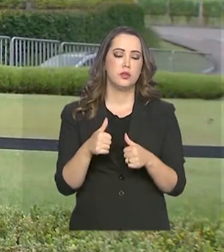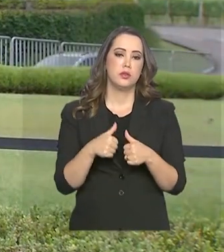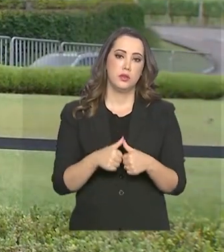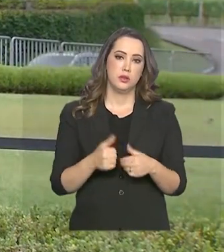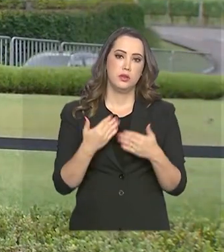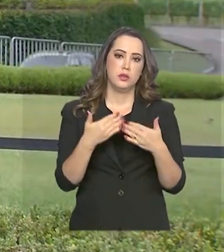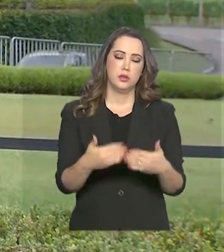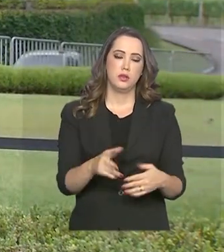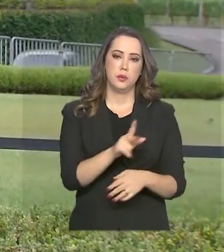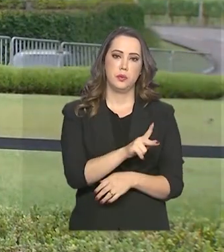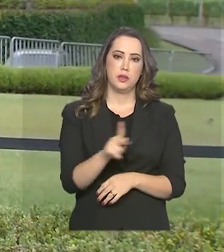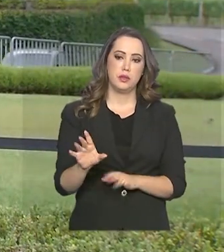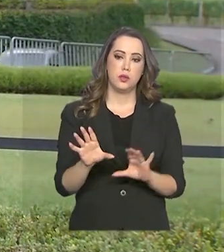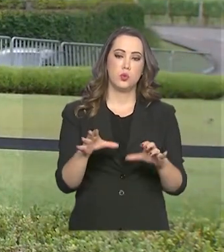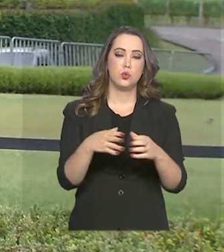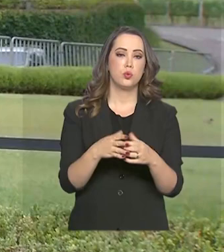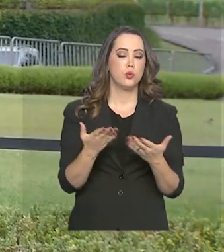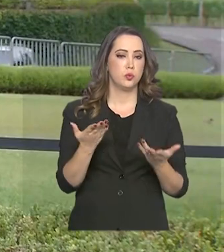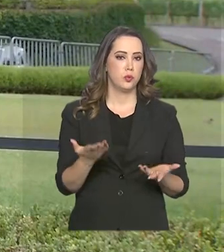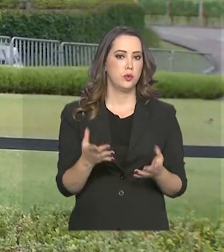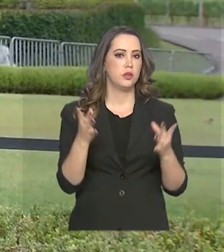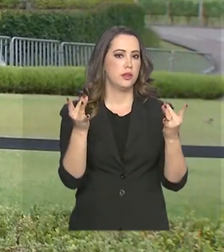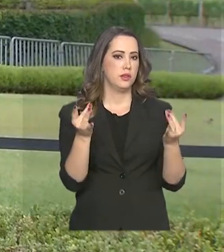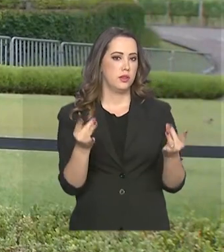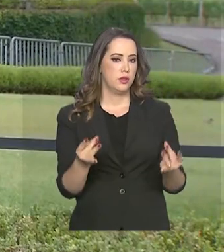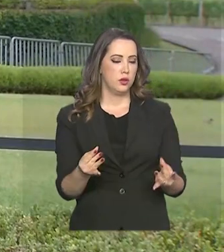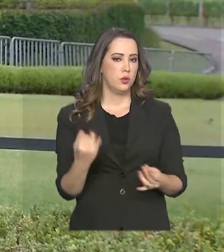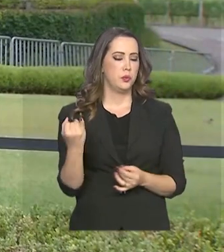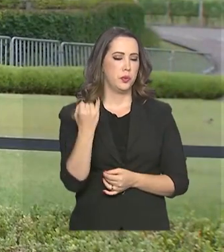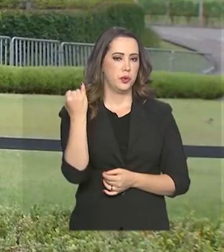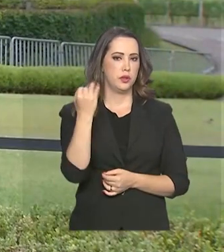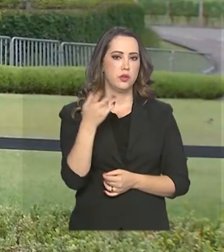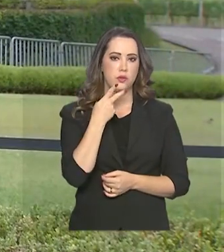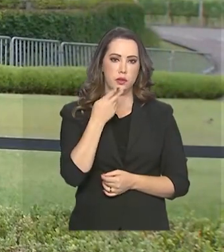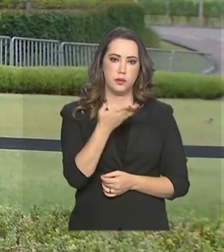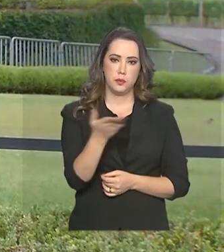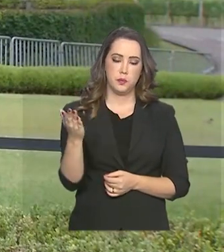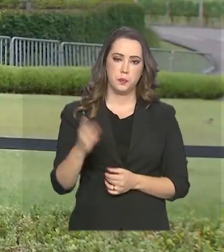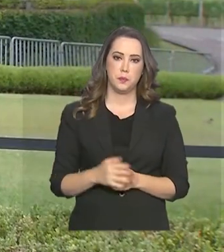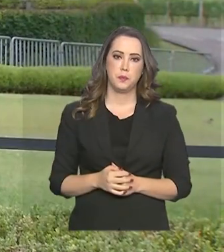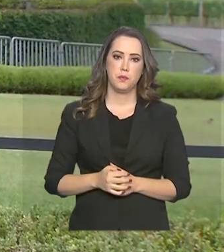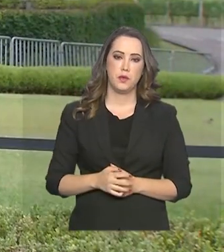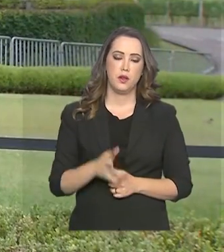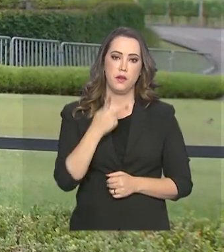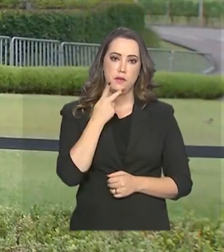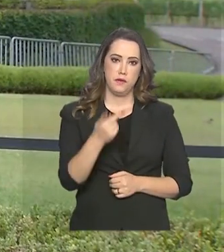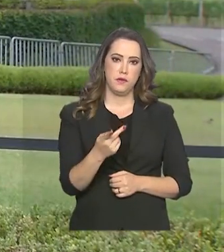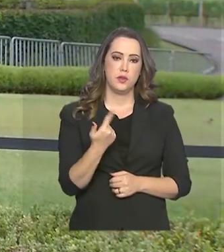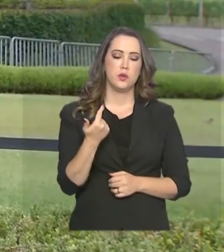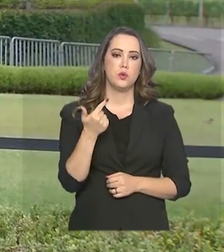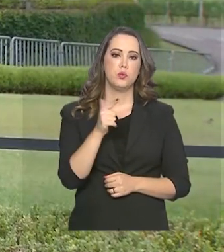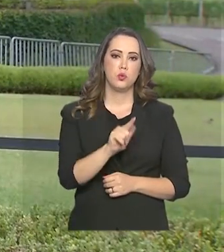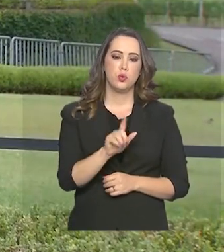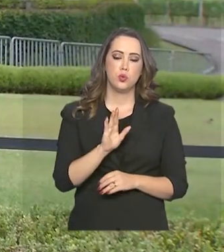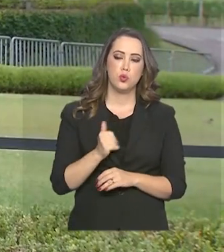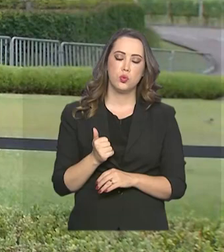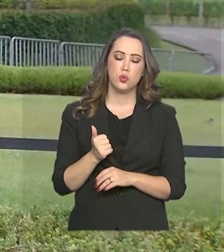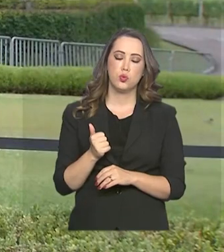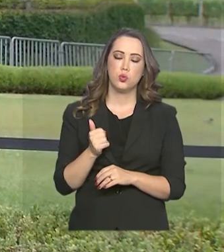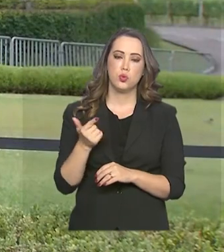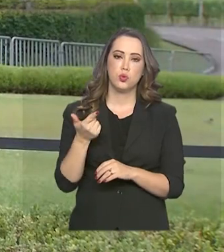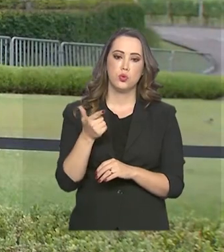está na presidência do bloco. Ele destacou algumas coisas que eu vou trazer agora para vocês. Ele falou sobre o reforço, né?